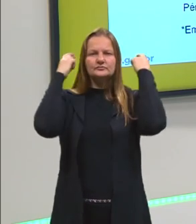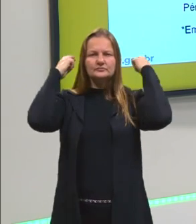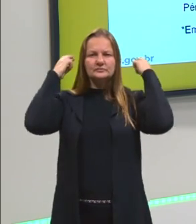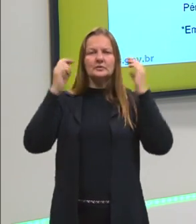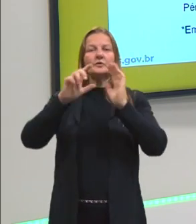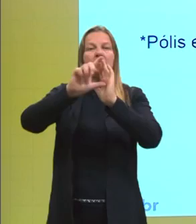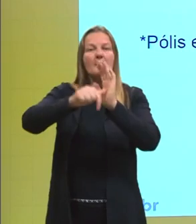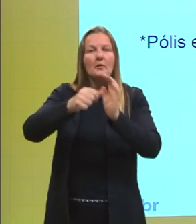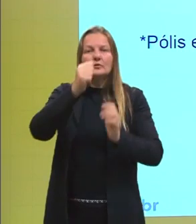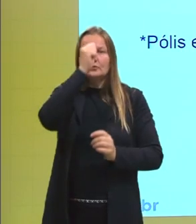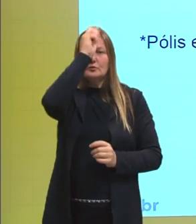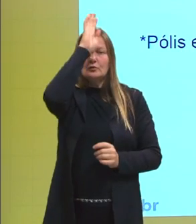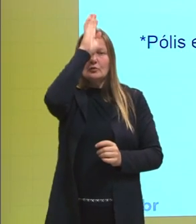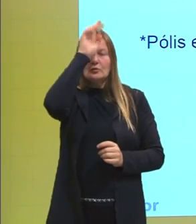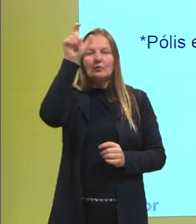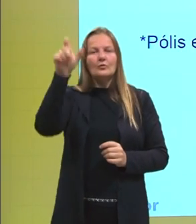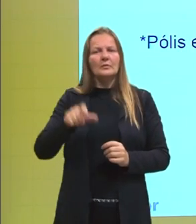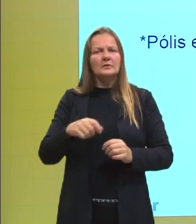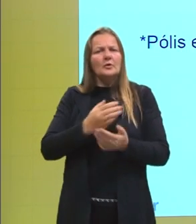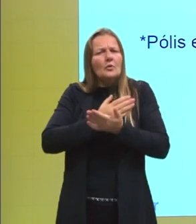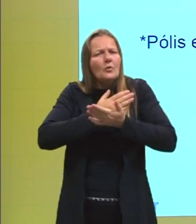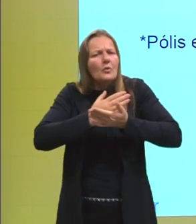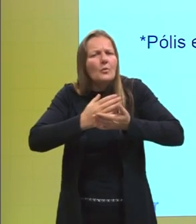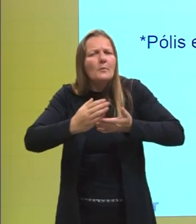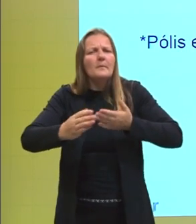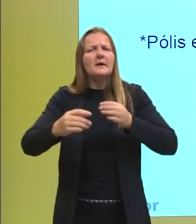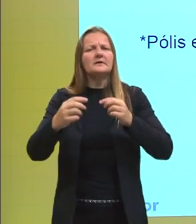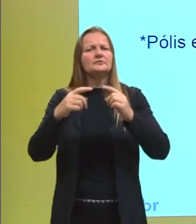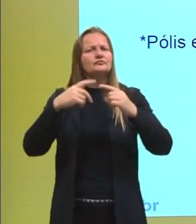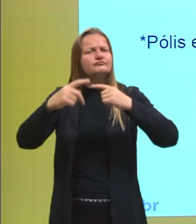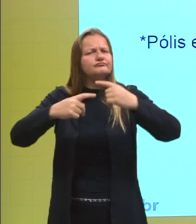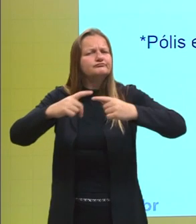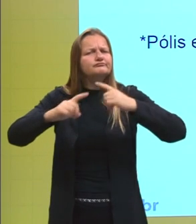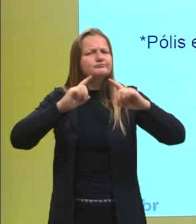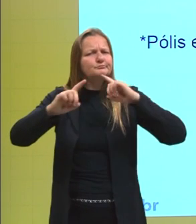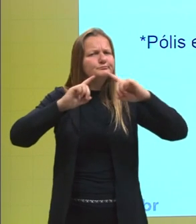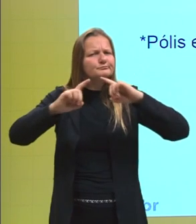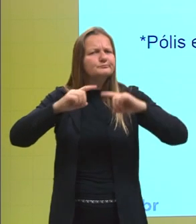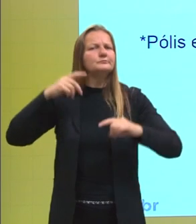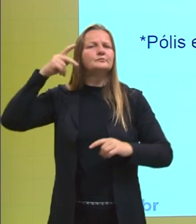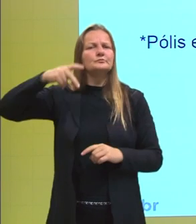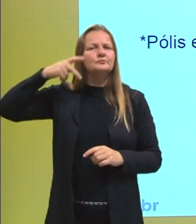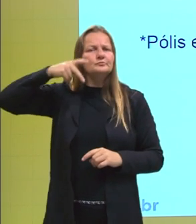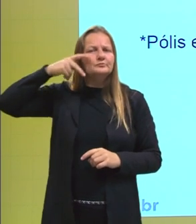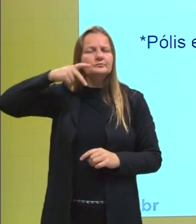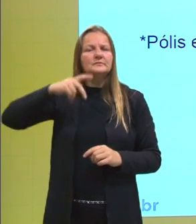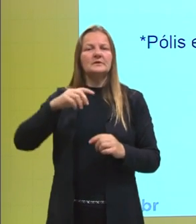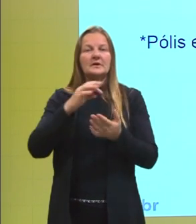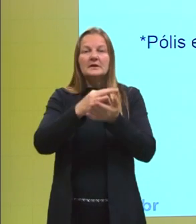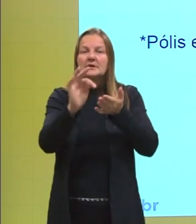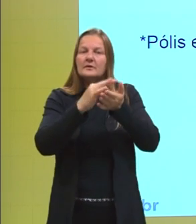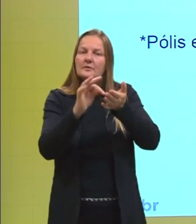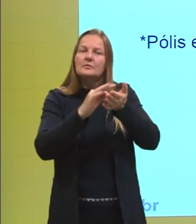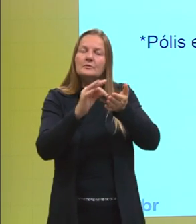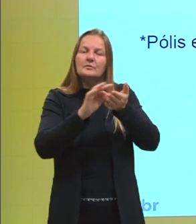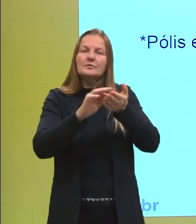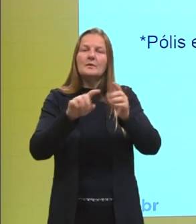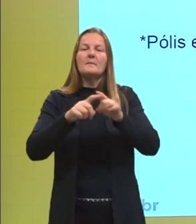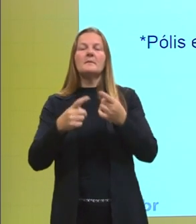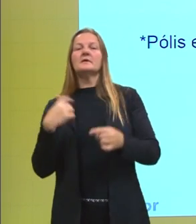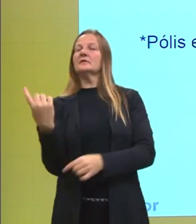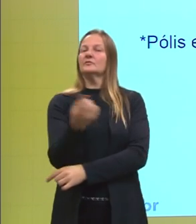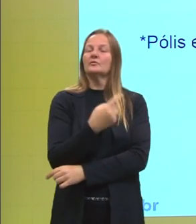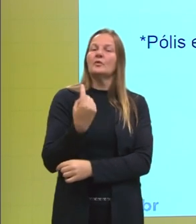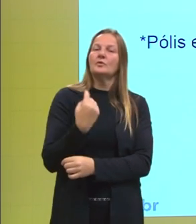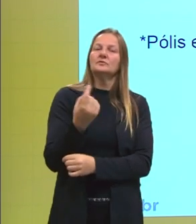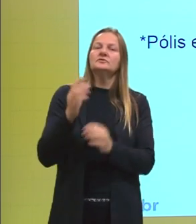depois os romanos são os camaradas que começam a discutir essa questão da política de uma forma mais teórica, teorizar a política. Mas nós já